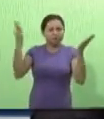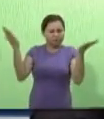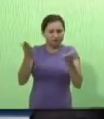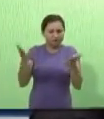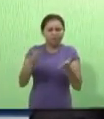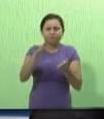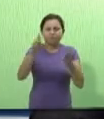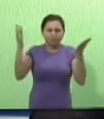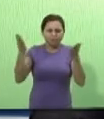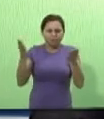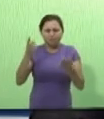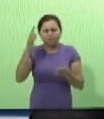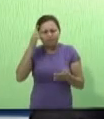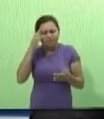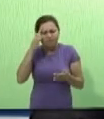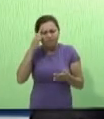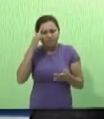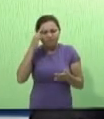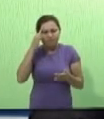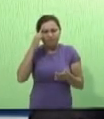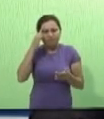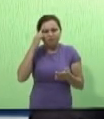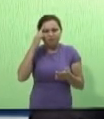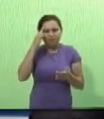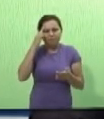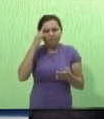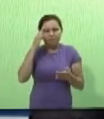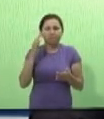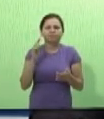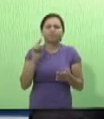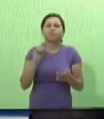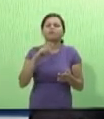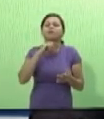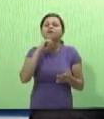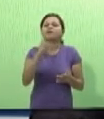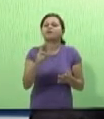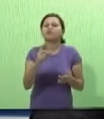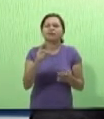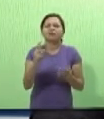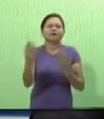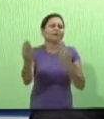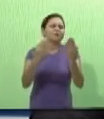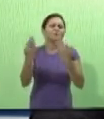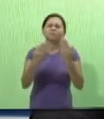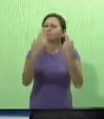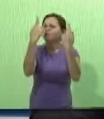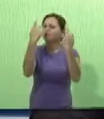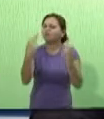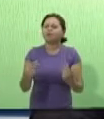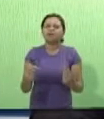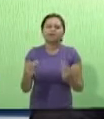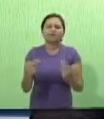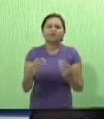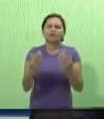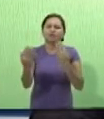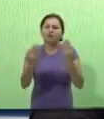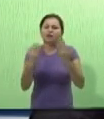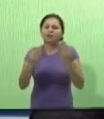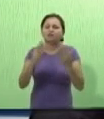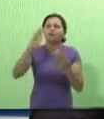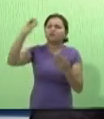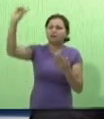também pensasse sobre isso, que não tem nenhum outro intermediador entre Deus